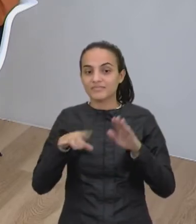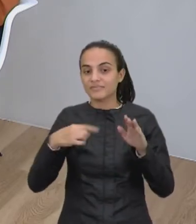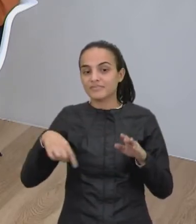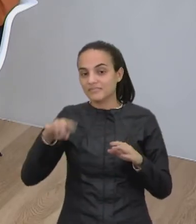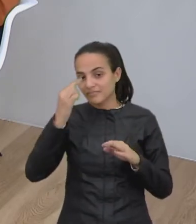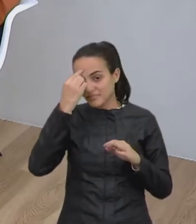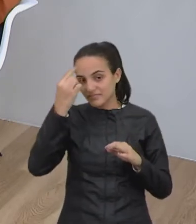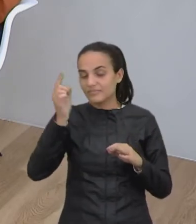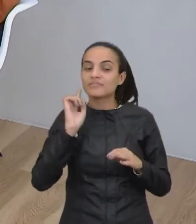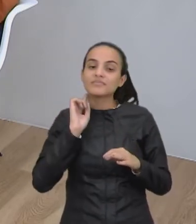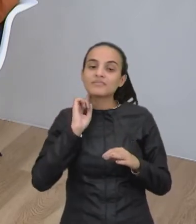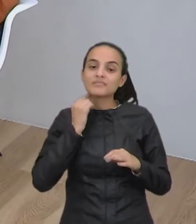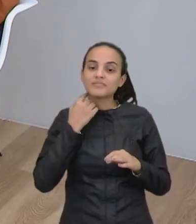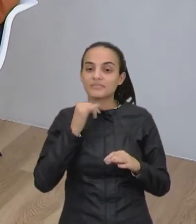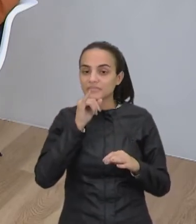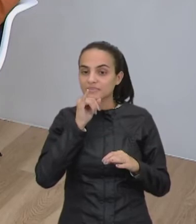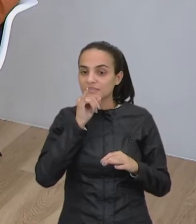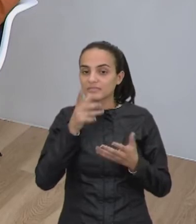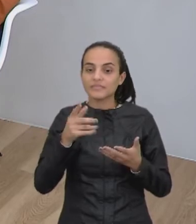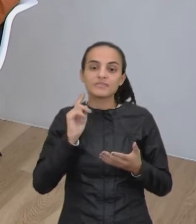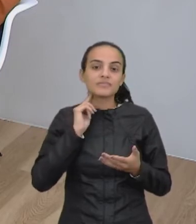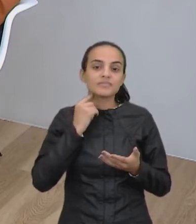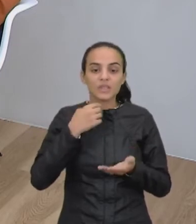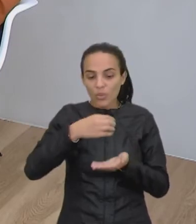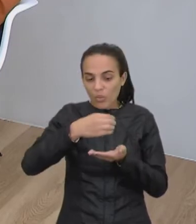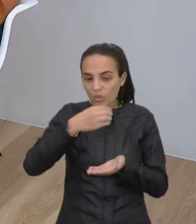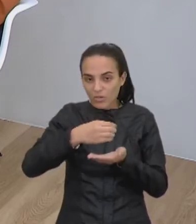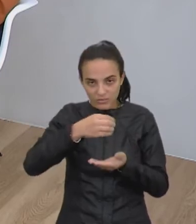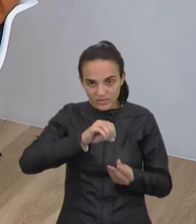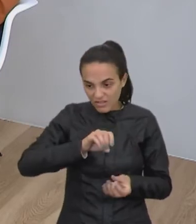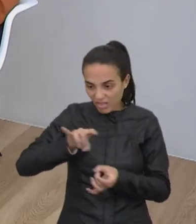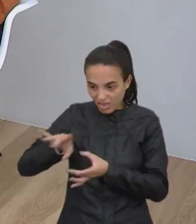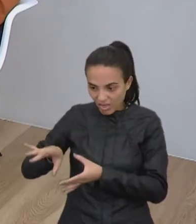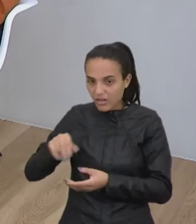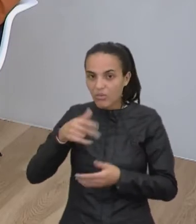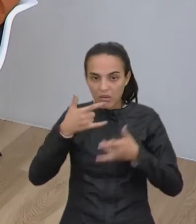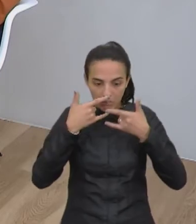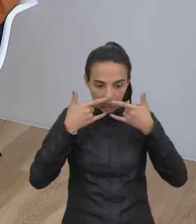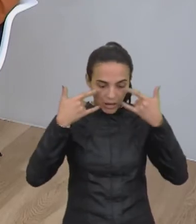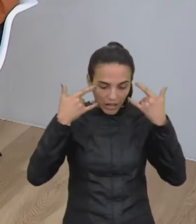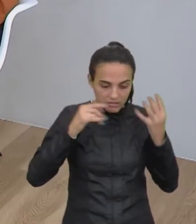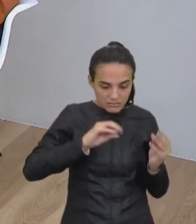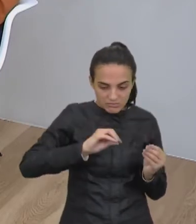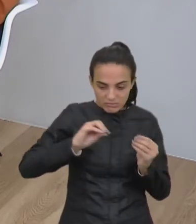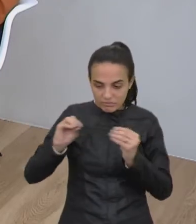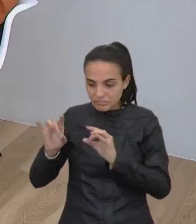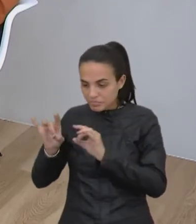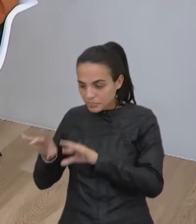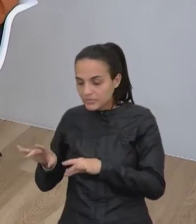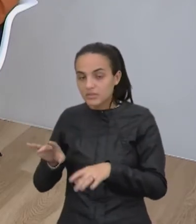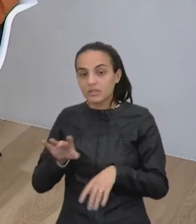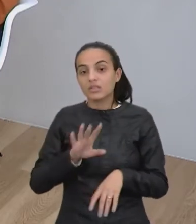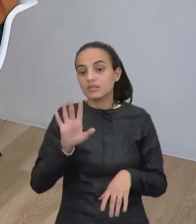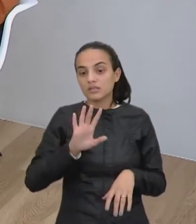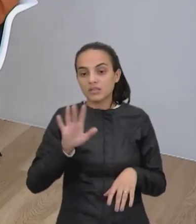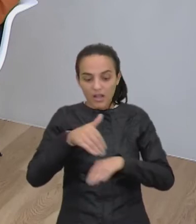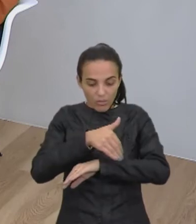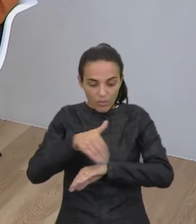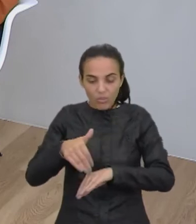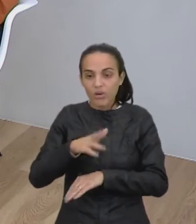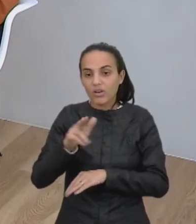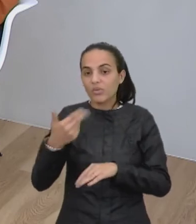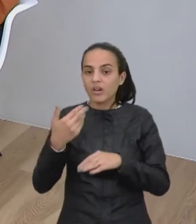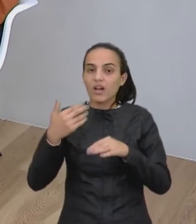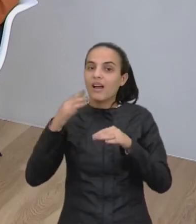num lixo, vamos dizer, ah, aquele copinho que você jogou, aquela máscara que foi descartada aqui, ficou na rua e é